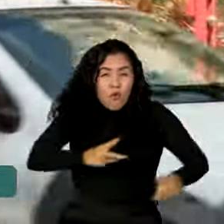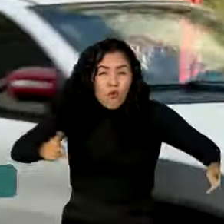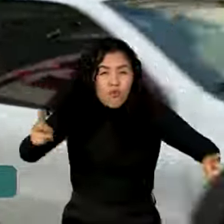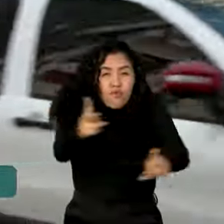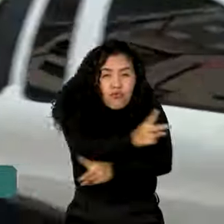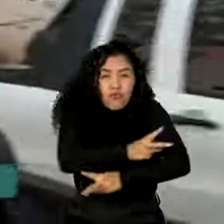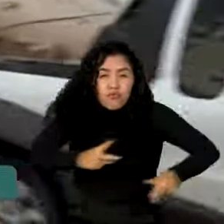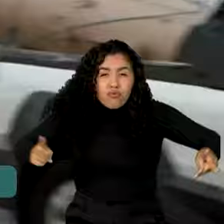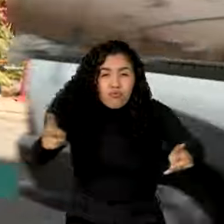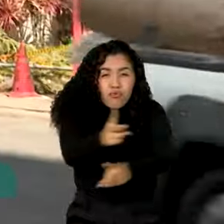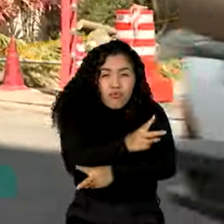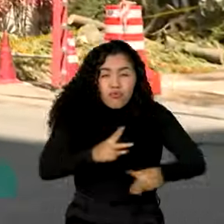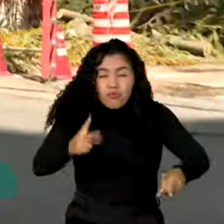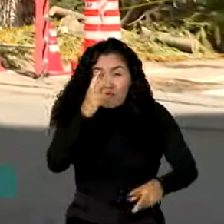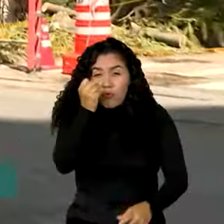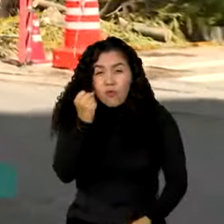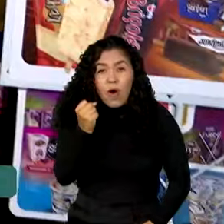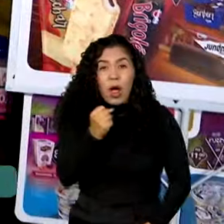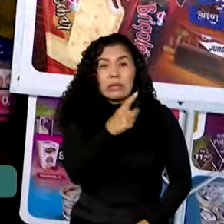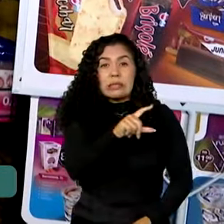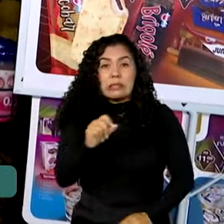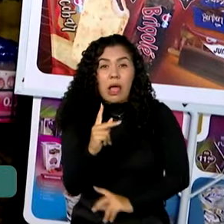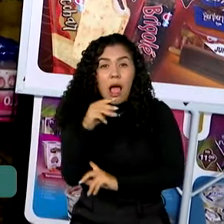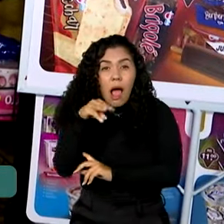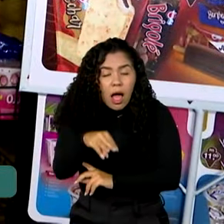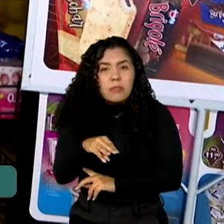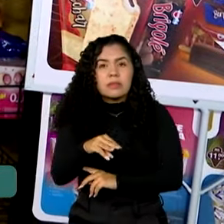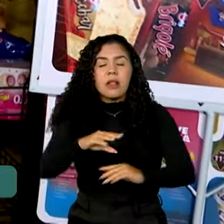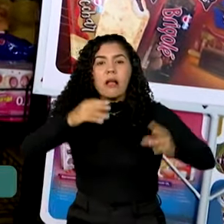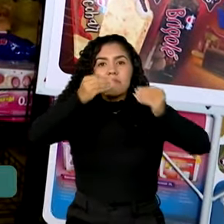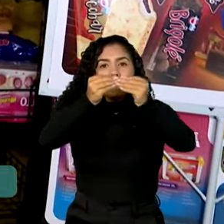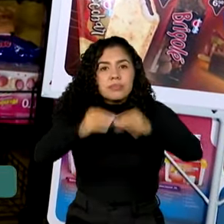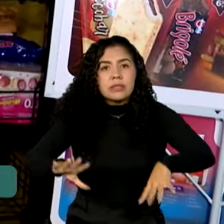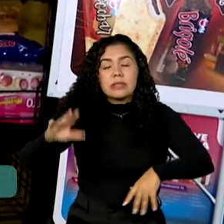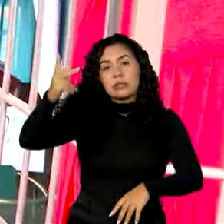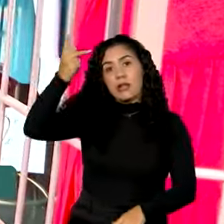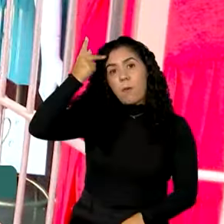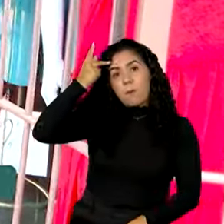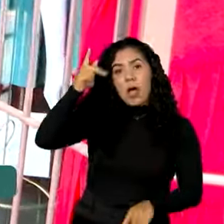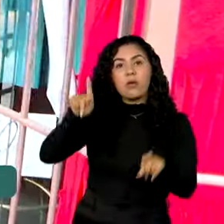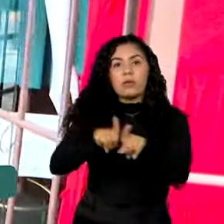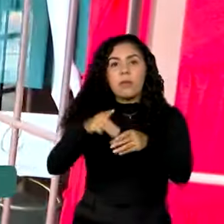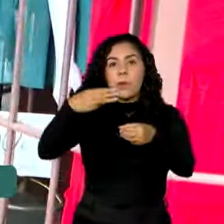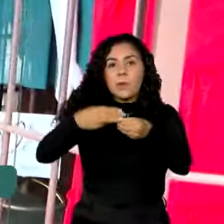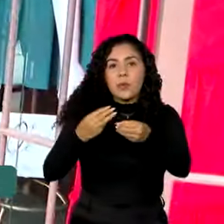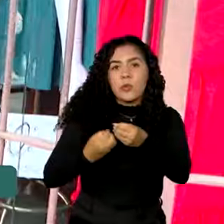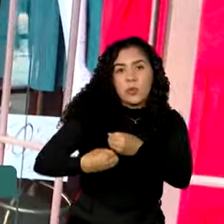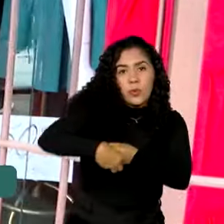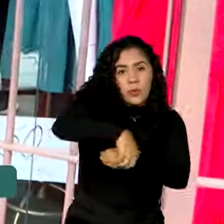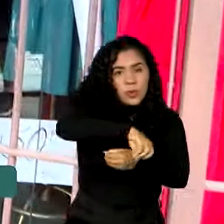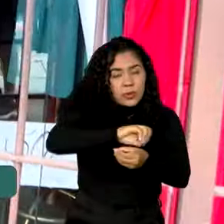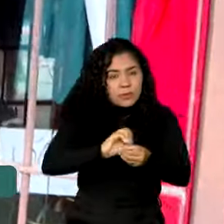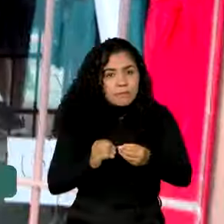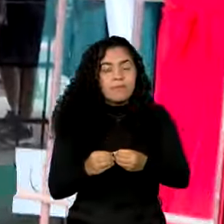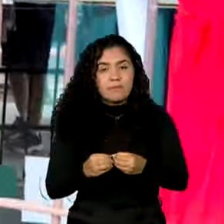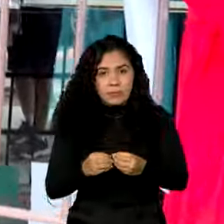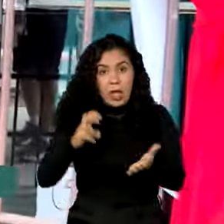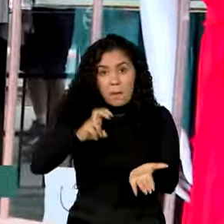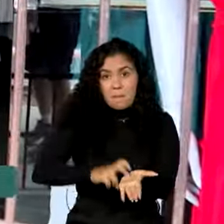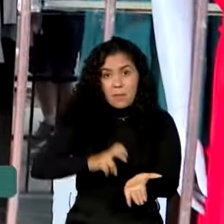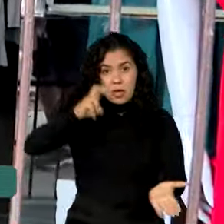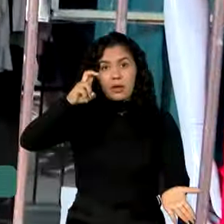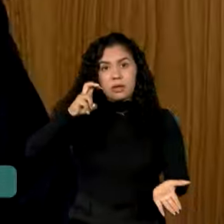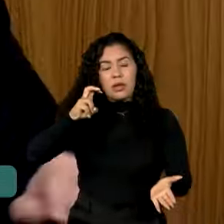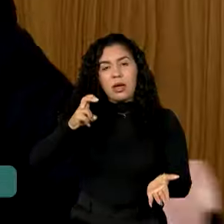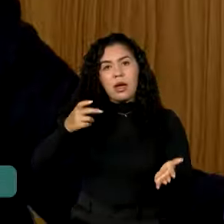quilômetros por hora. O evento climático atingiu São Paulo e municípios vizinhos. Na manhã desta